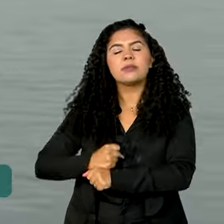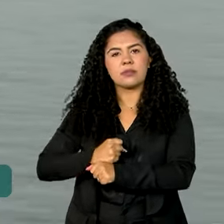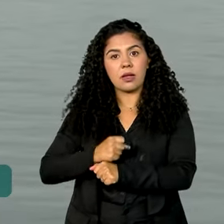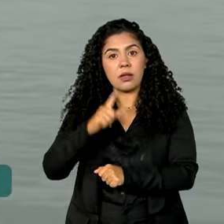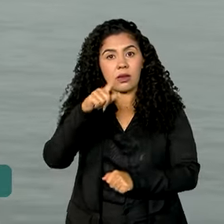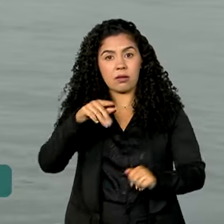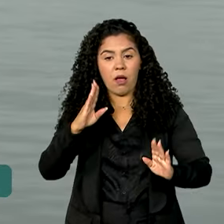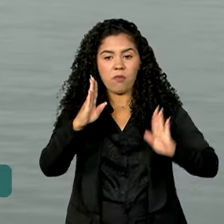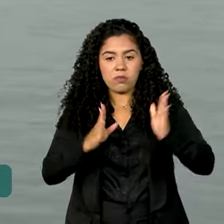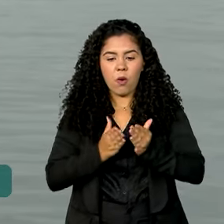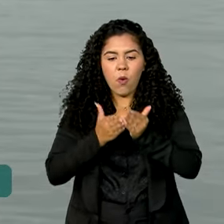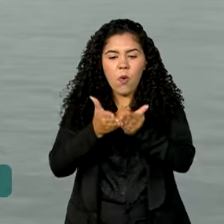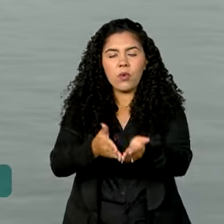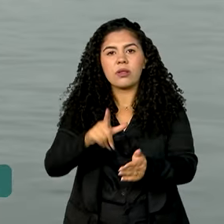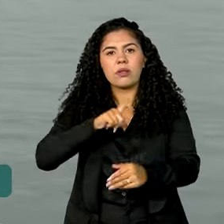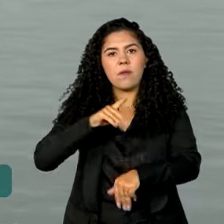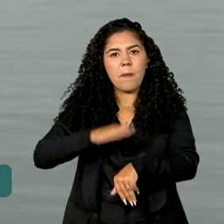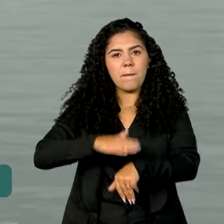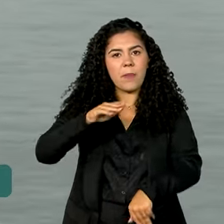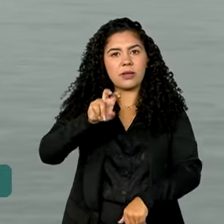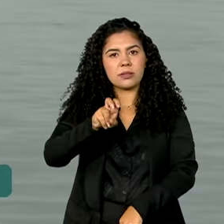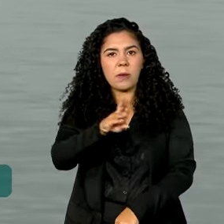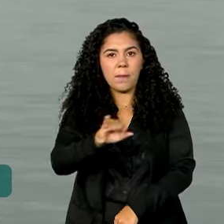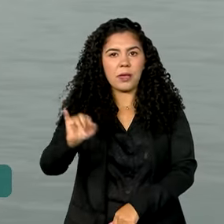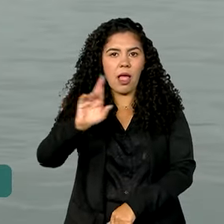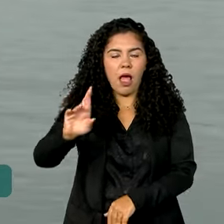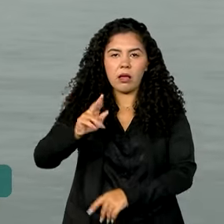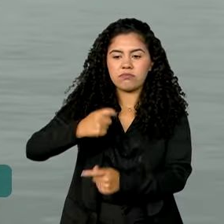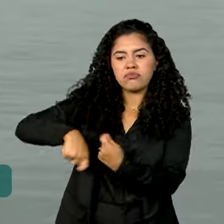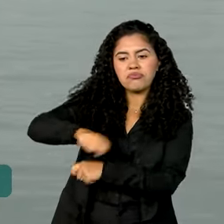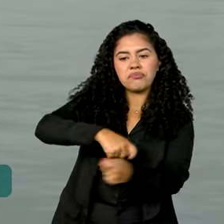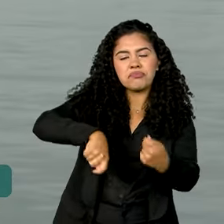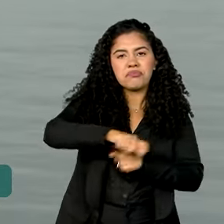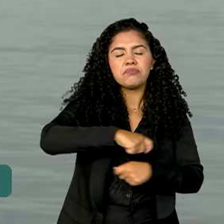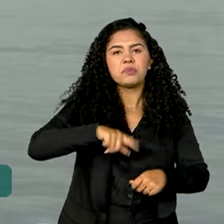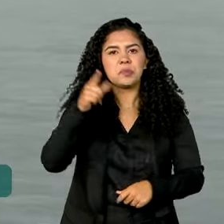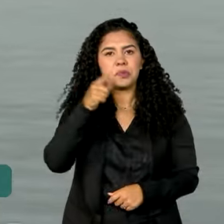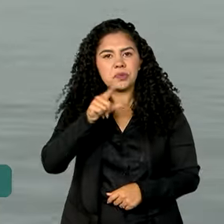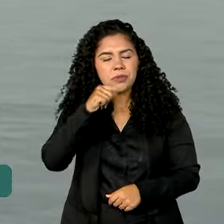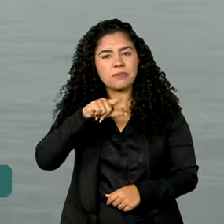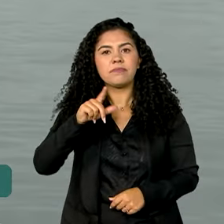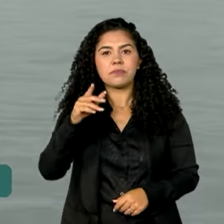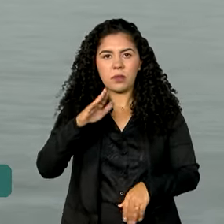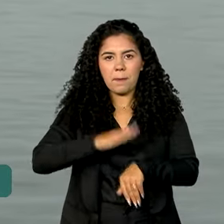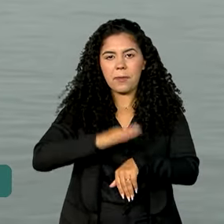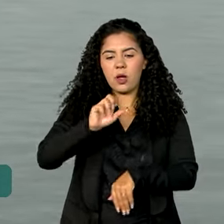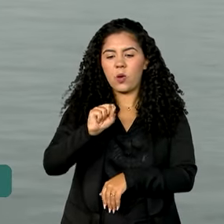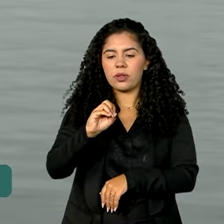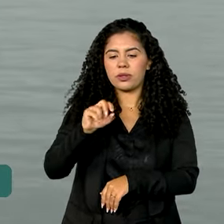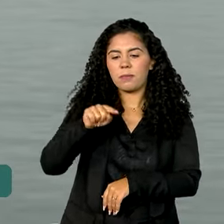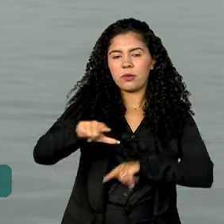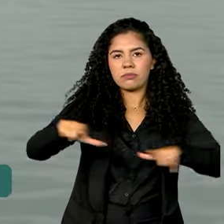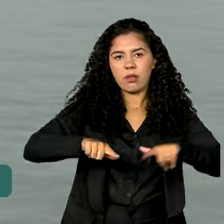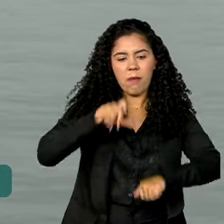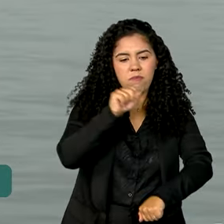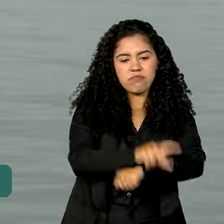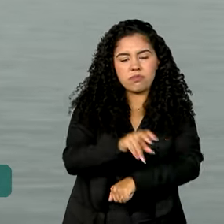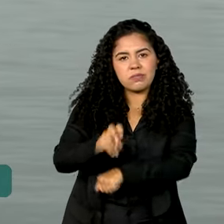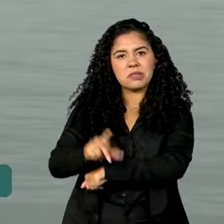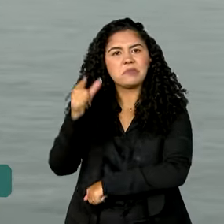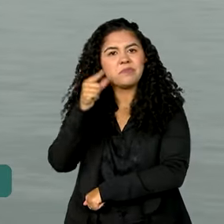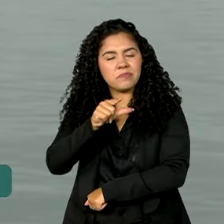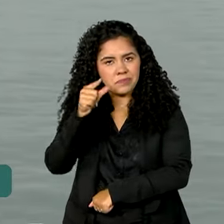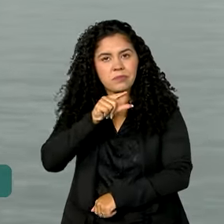de cruzeiros injetou mais de 5 bilhões de reais na economia e gerou mais de 80 mil empregos diretos e indiretos.